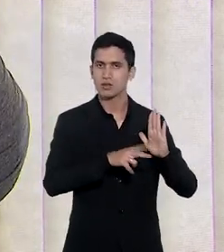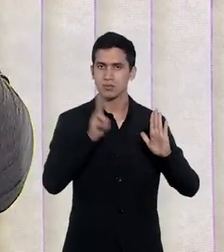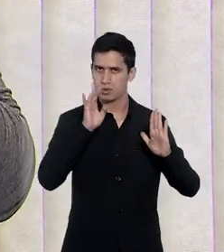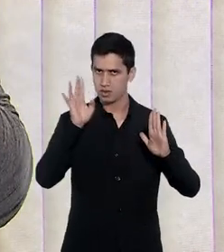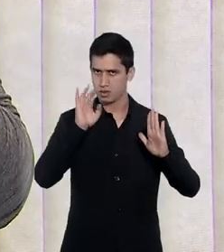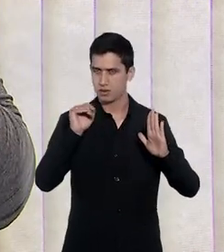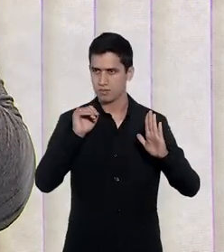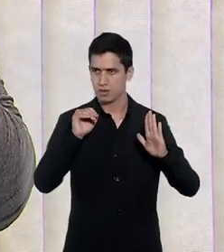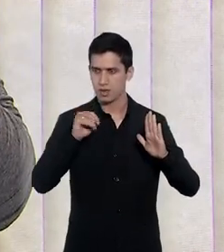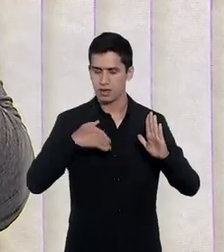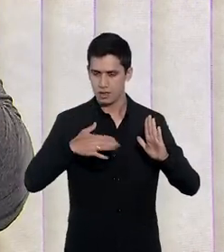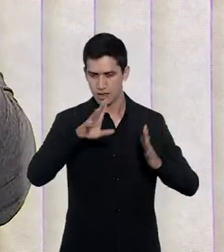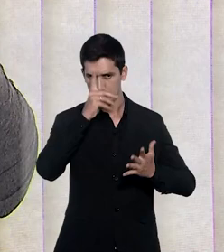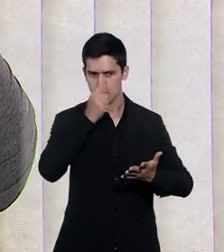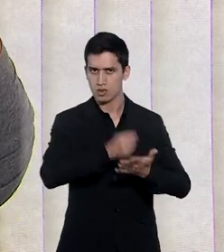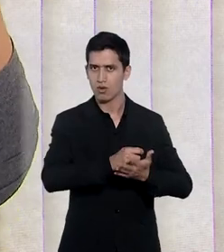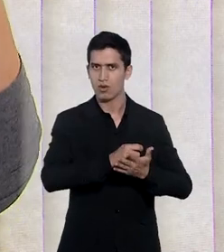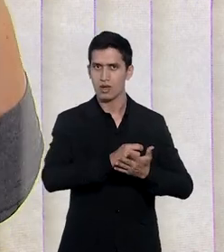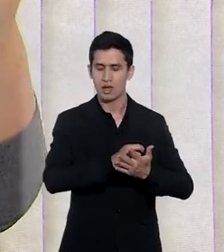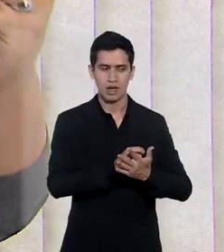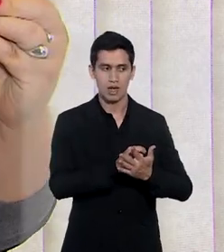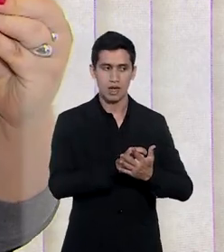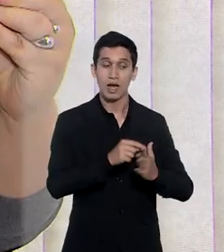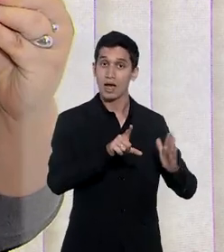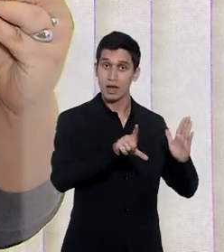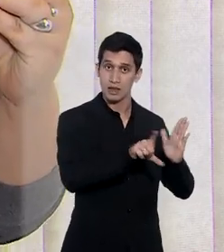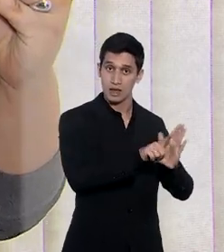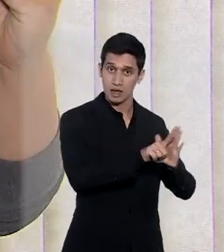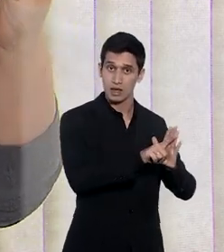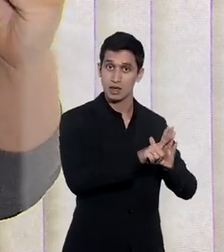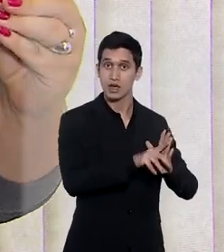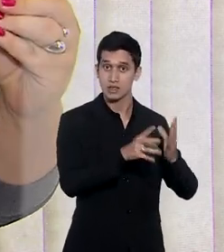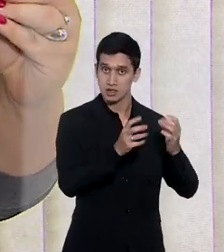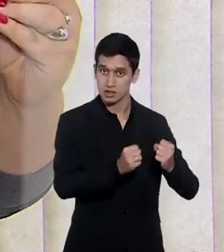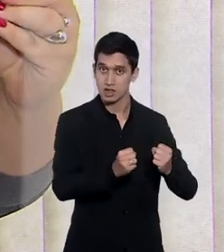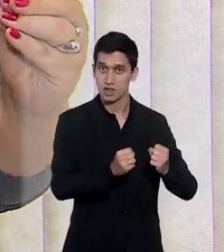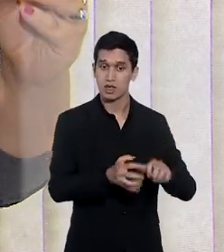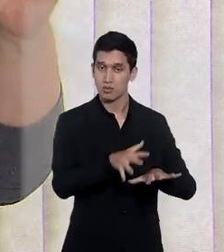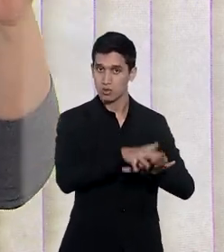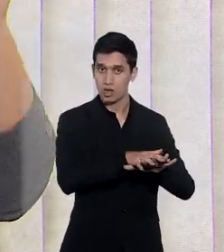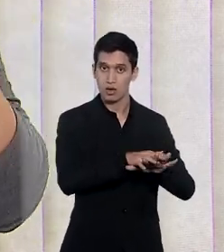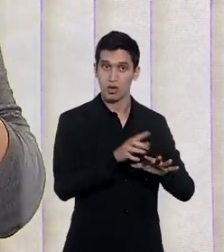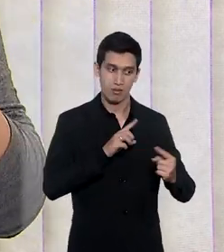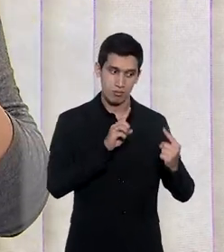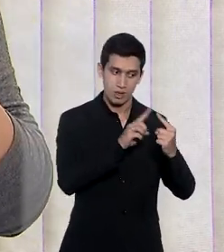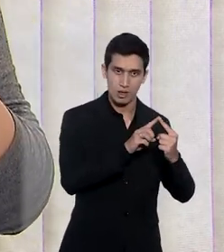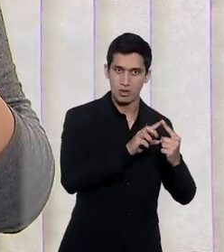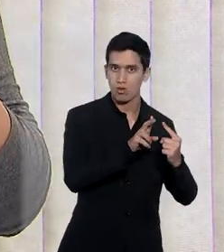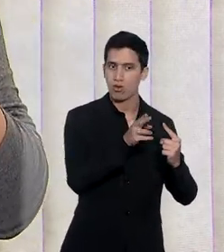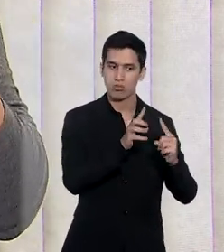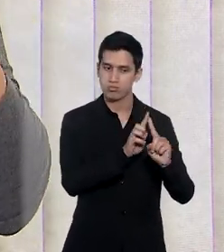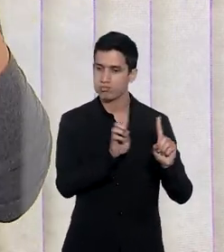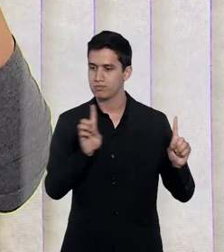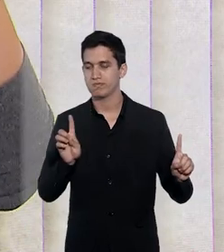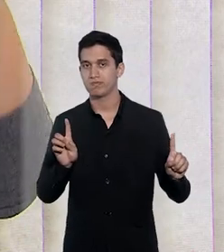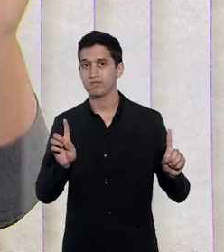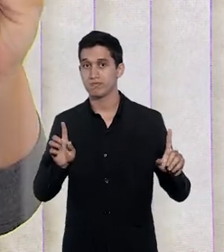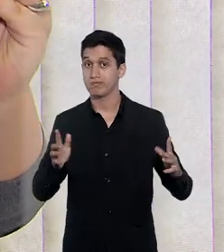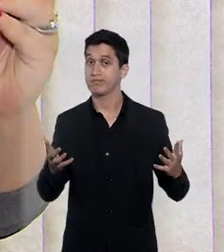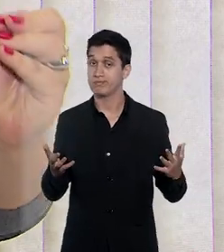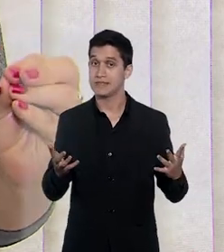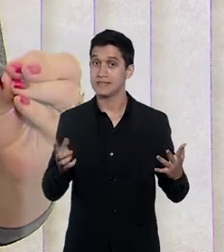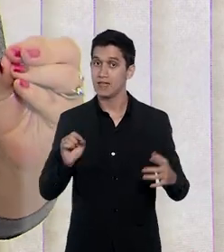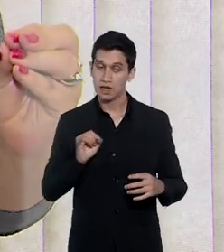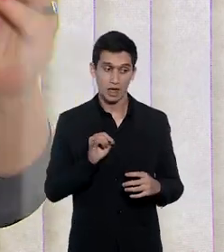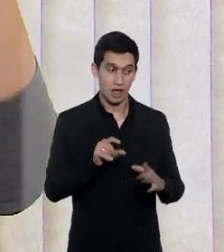você. A decisão que você vai tomar está te aproximando dessa política ou não? Se você estiver